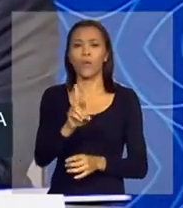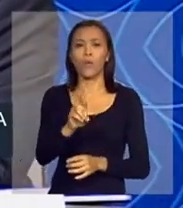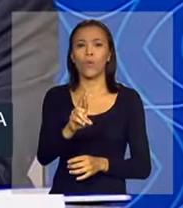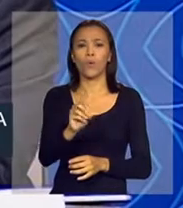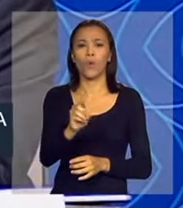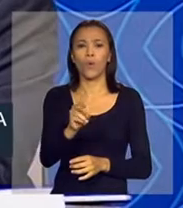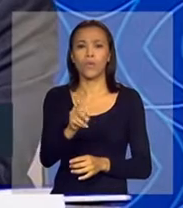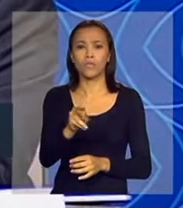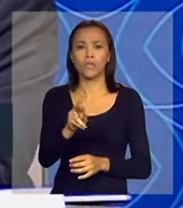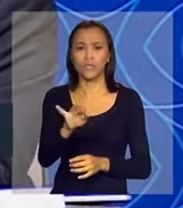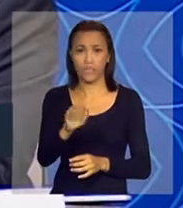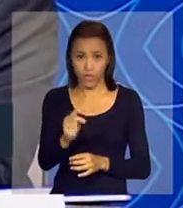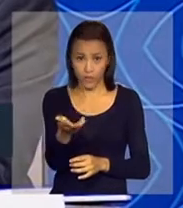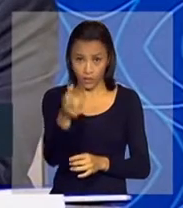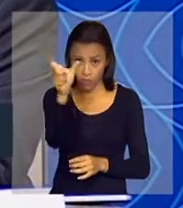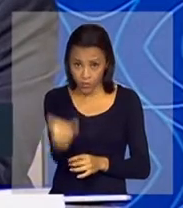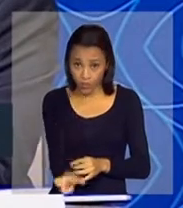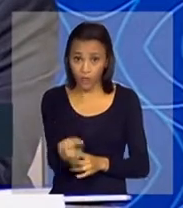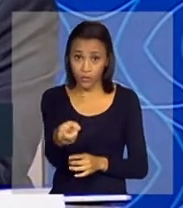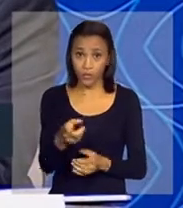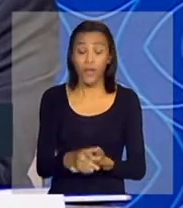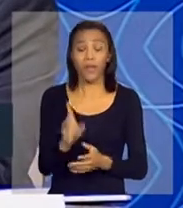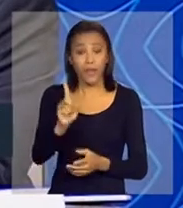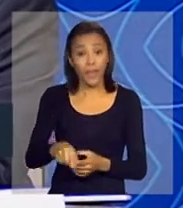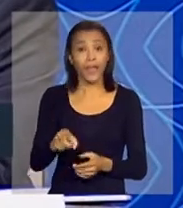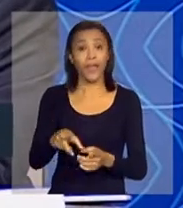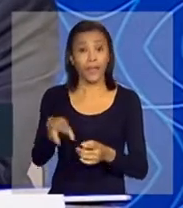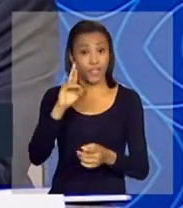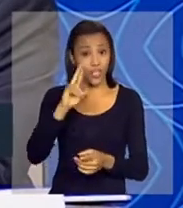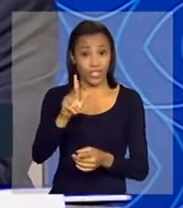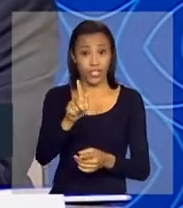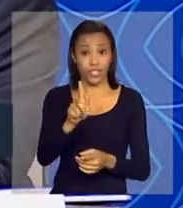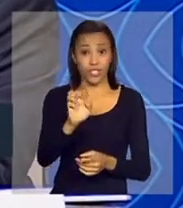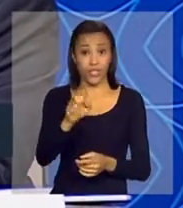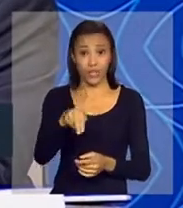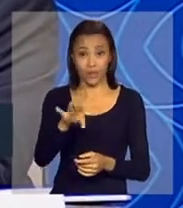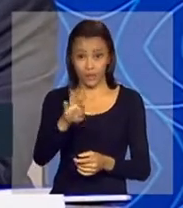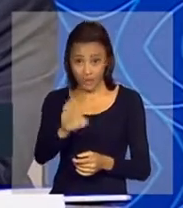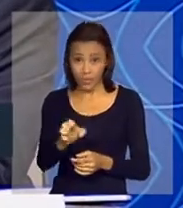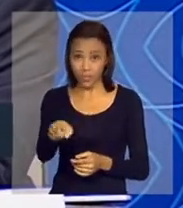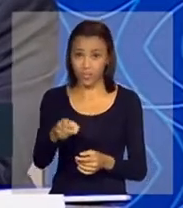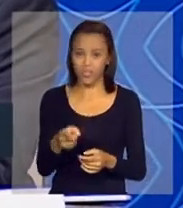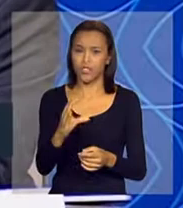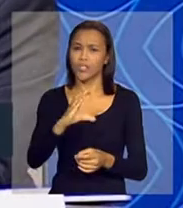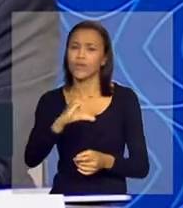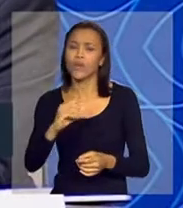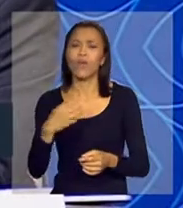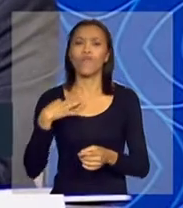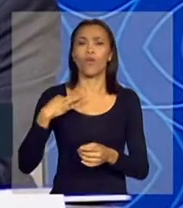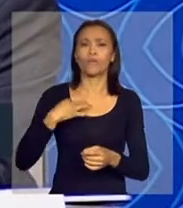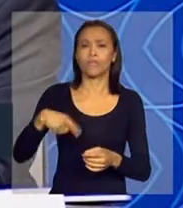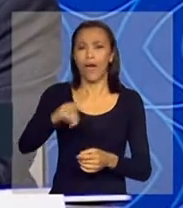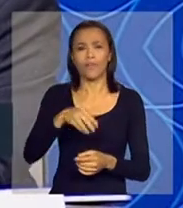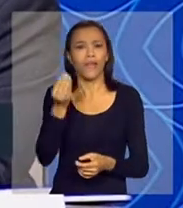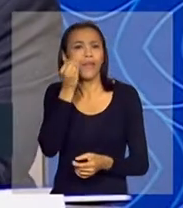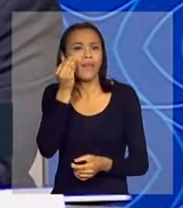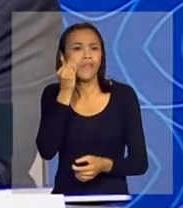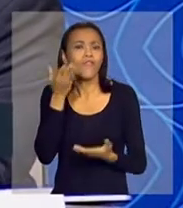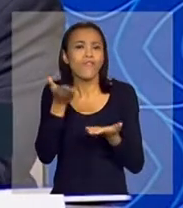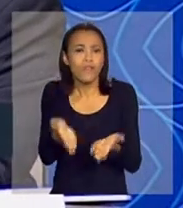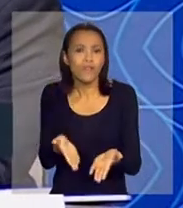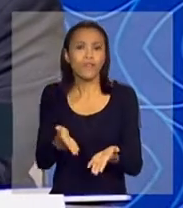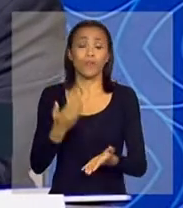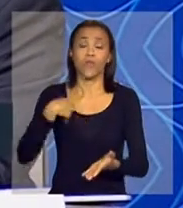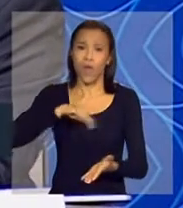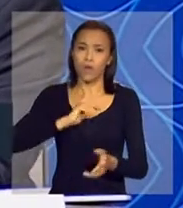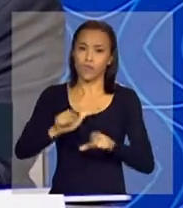até como prestígio, Rodrigo Hermida, que é o nosso gerente de voluntários responsável, lá no call por essa área, está aqui também prestigiando. A